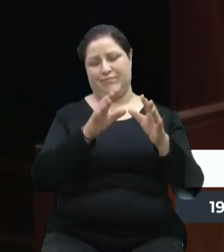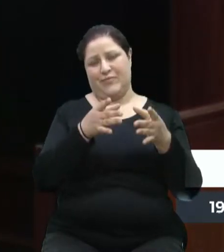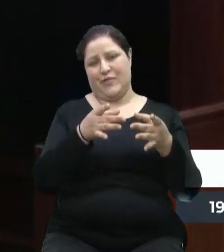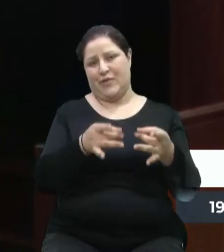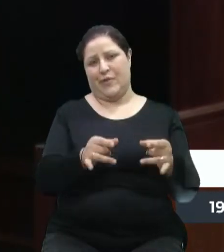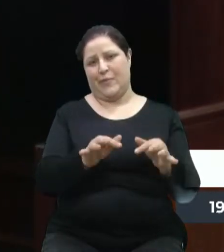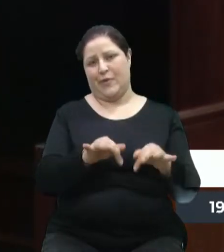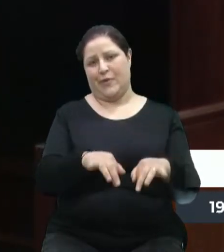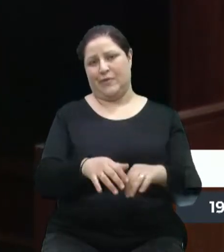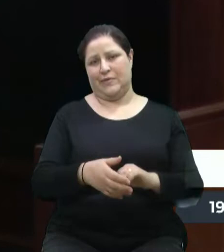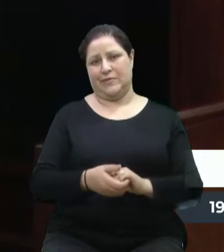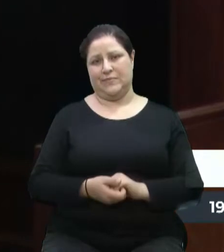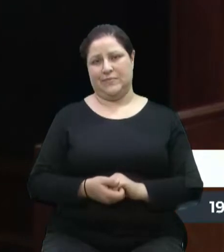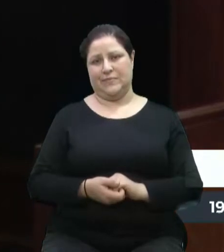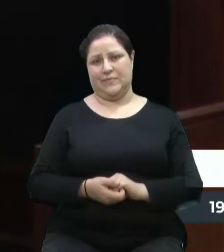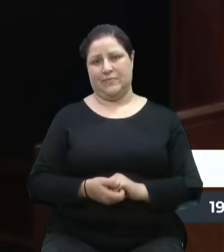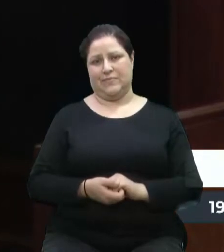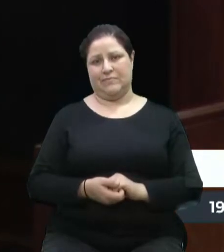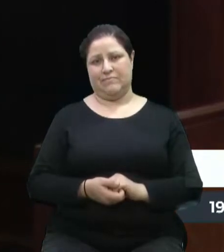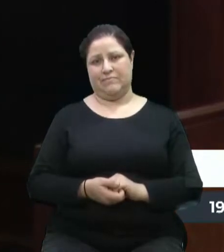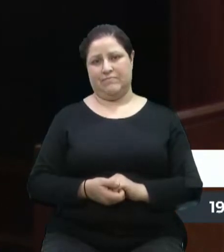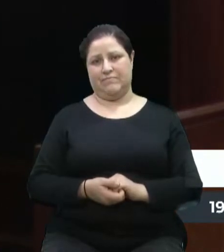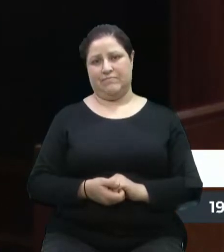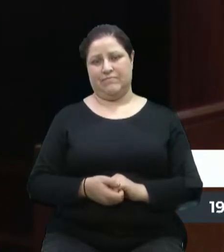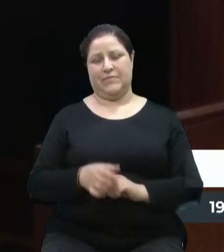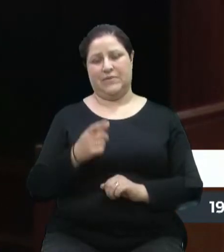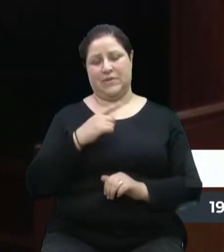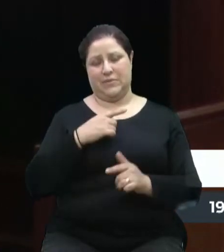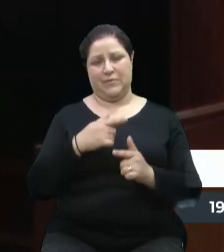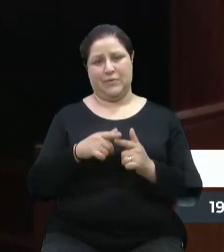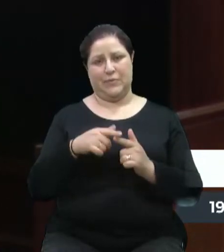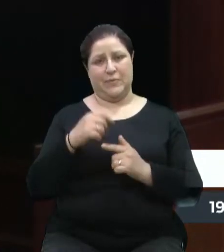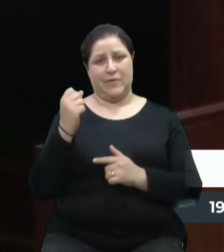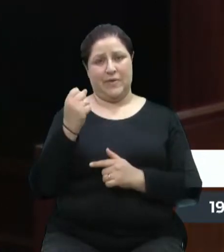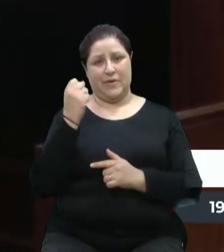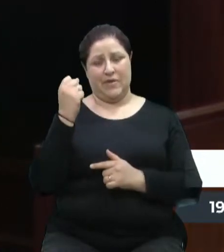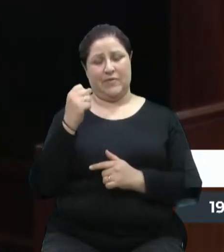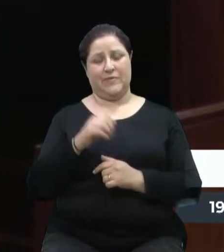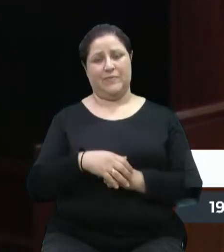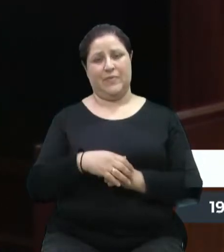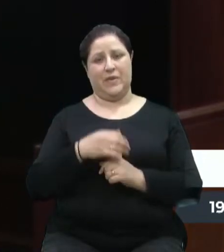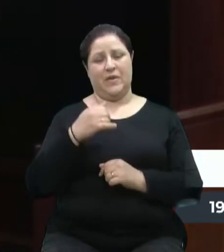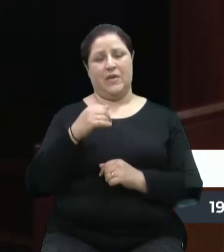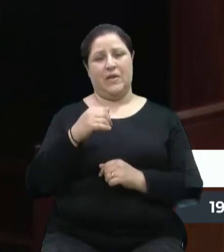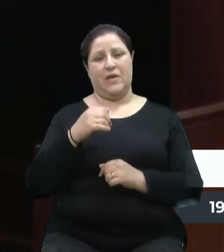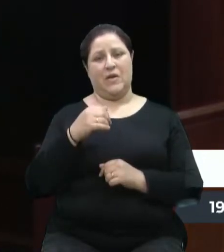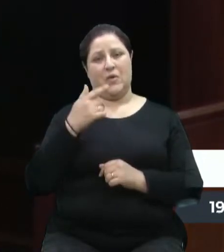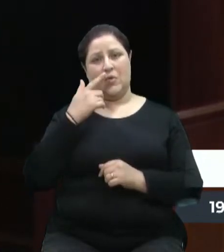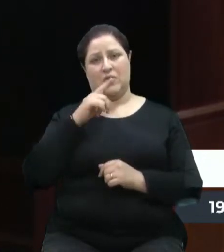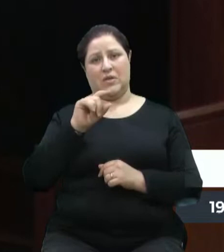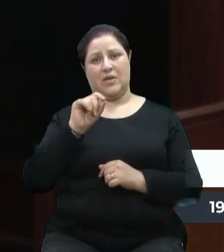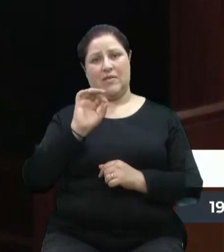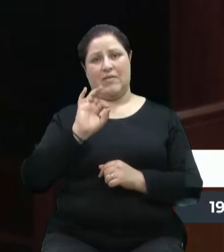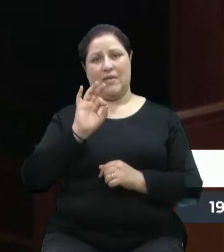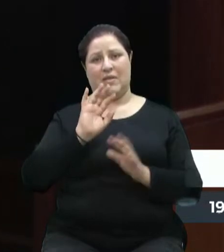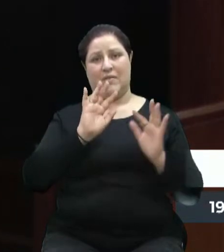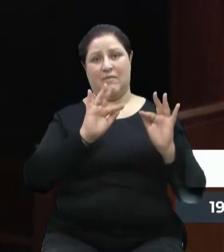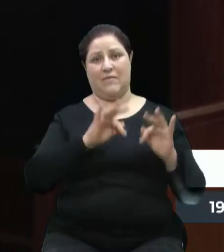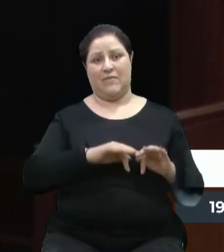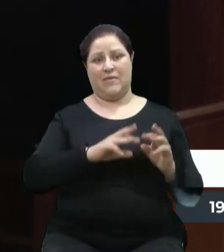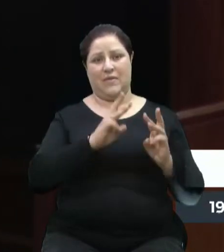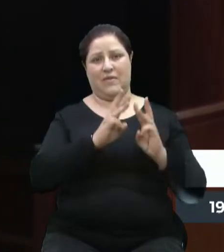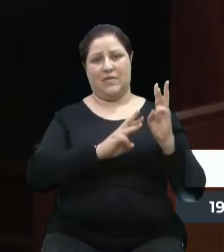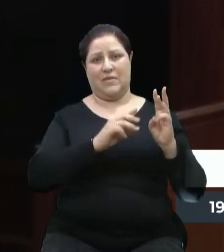E para não terminar com esse tão importante serviço prestado à comunidade, nós precisamos, no mínimo,